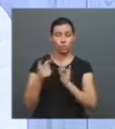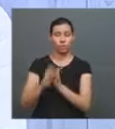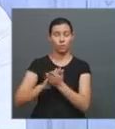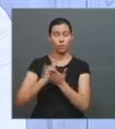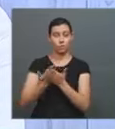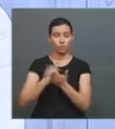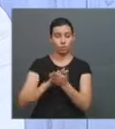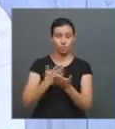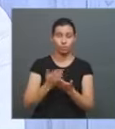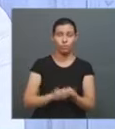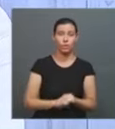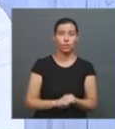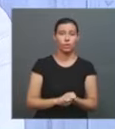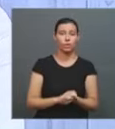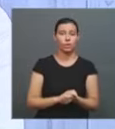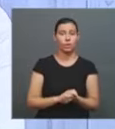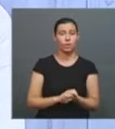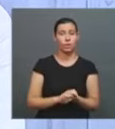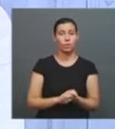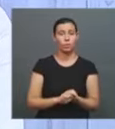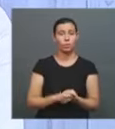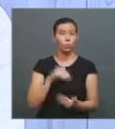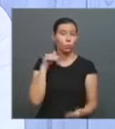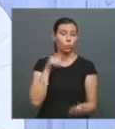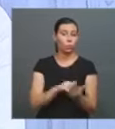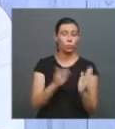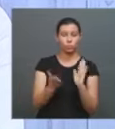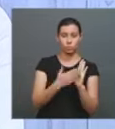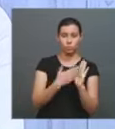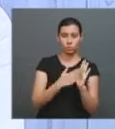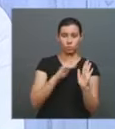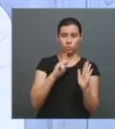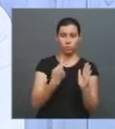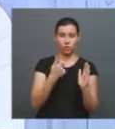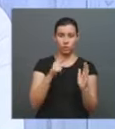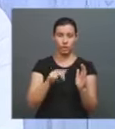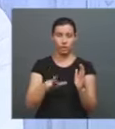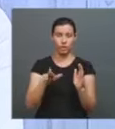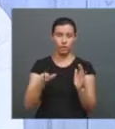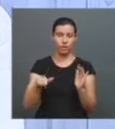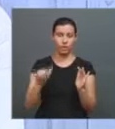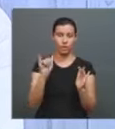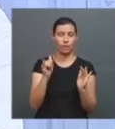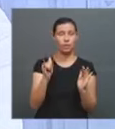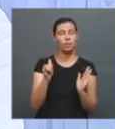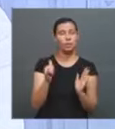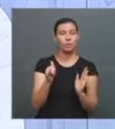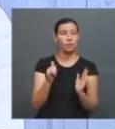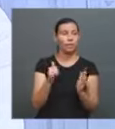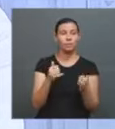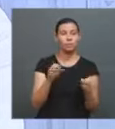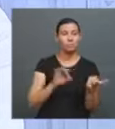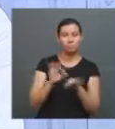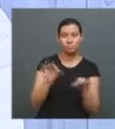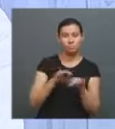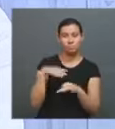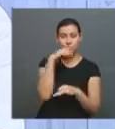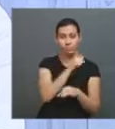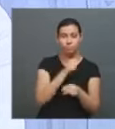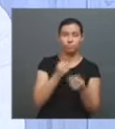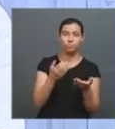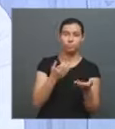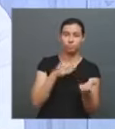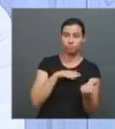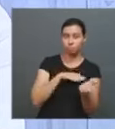foi uma febre para fazer a tradução. É como hoje o pessoal faz legendagem pirata de séries, etc. Na época foi